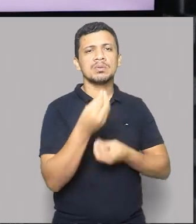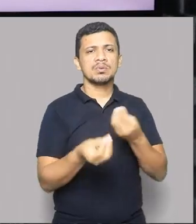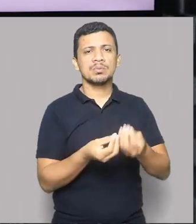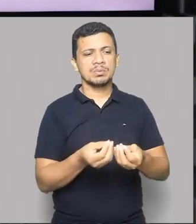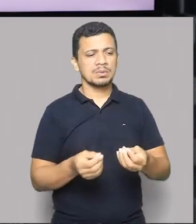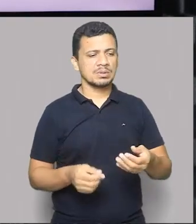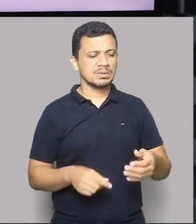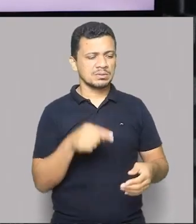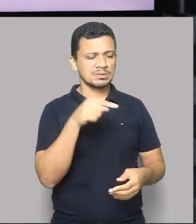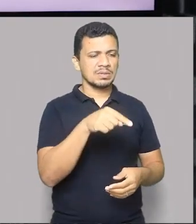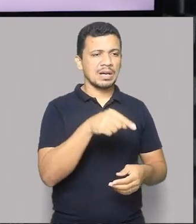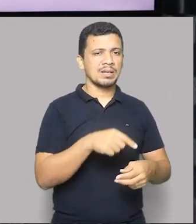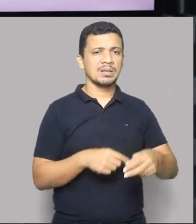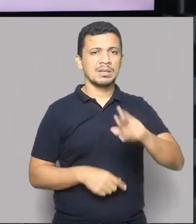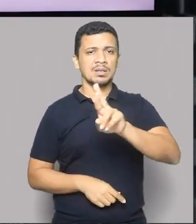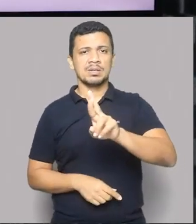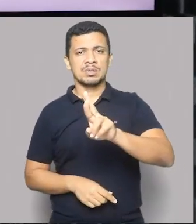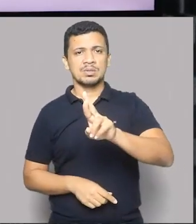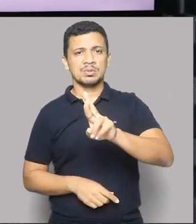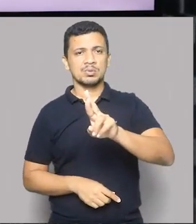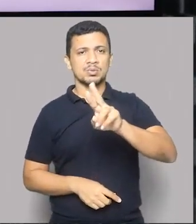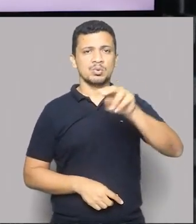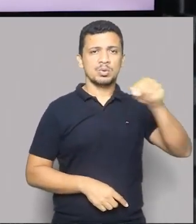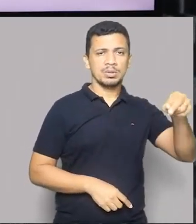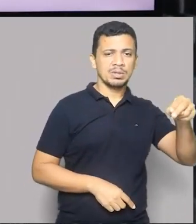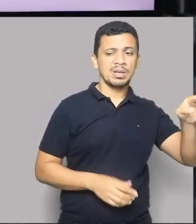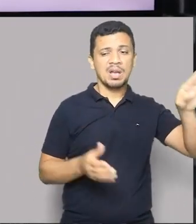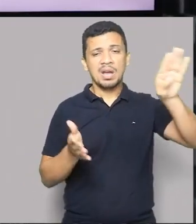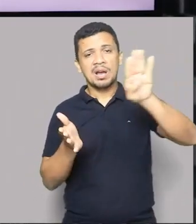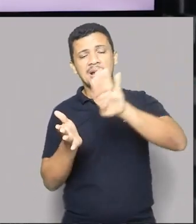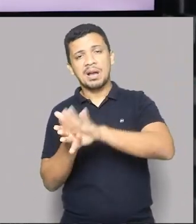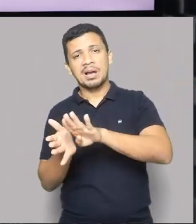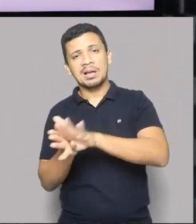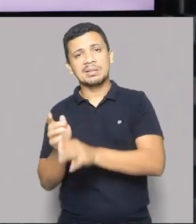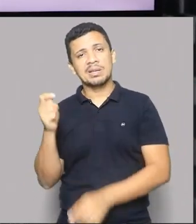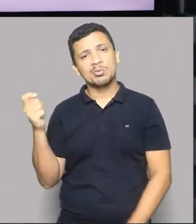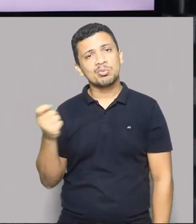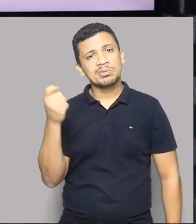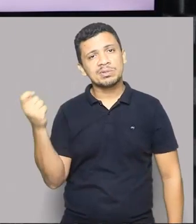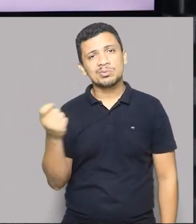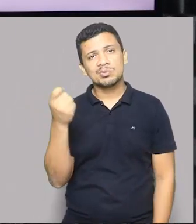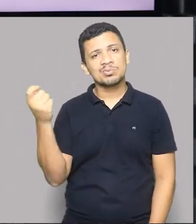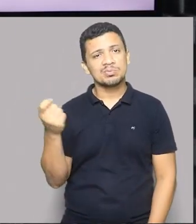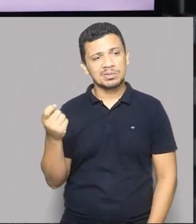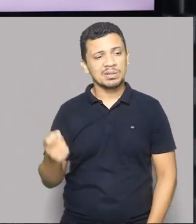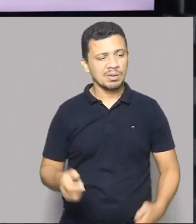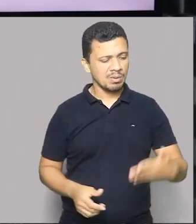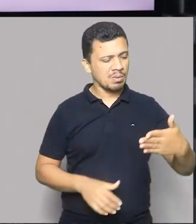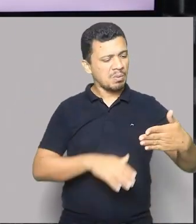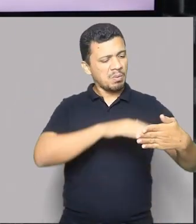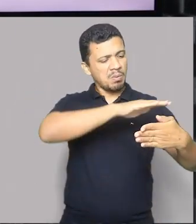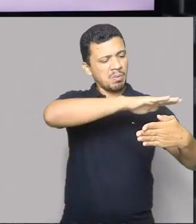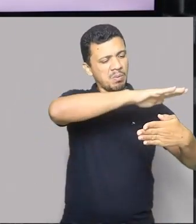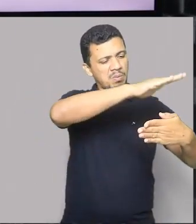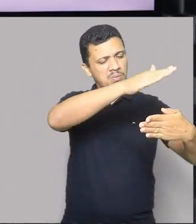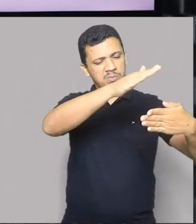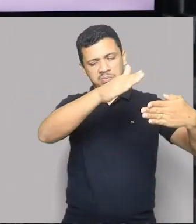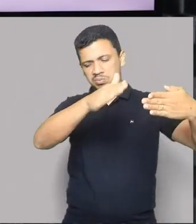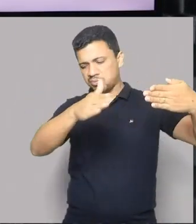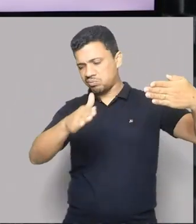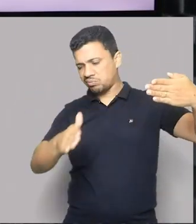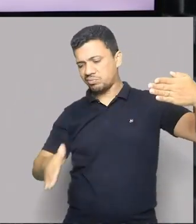ela ia desde o Rio Grande do Norte até o Rio Grande do Sul. hoje, evidentemente, nós não temos. Nós ainda temos alguns